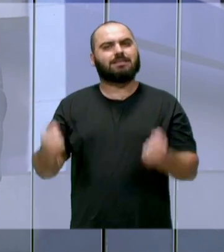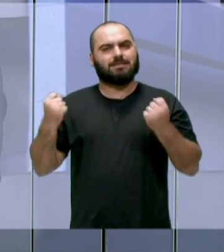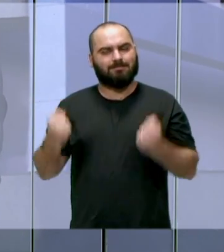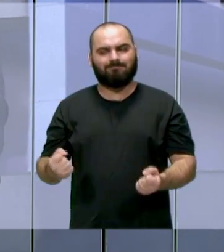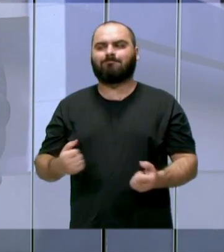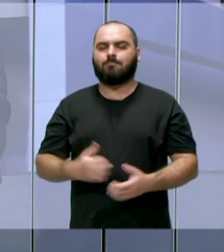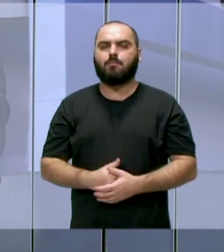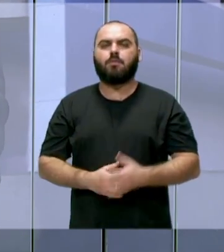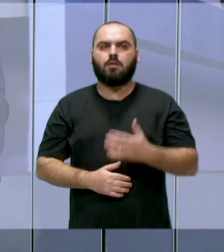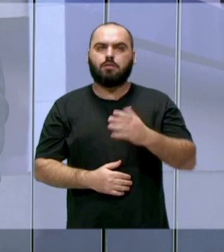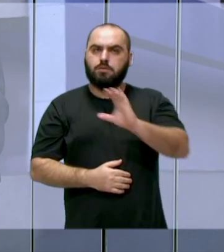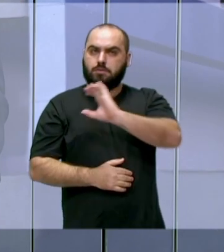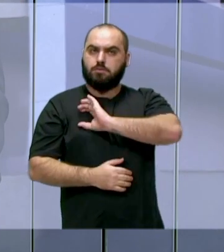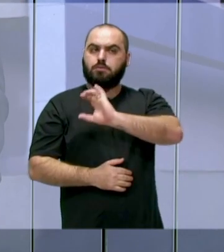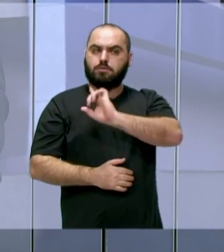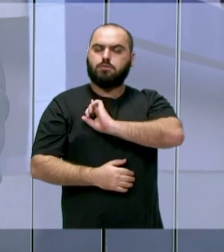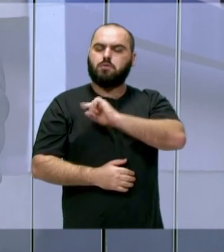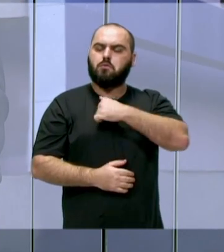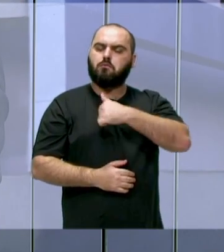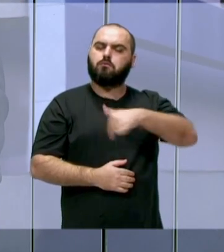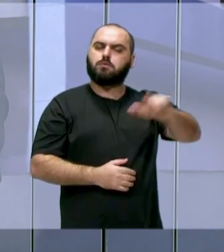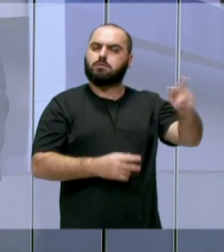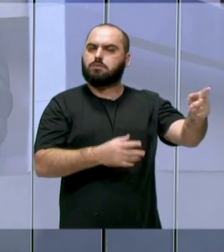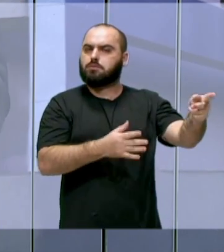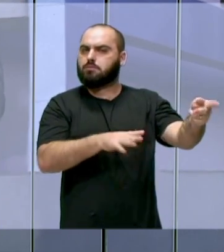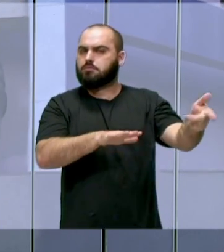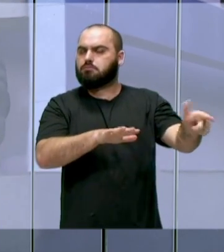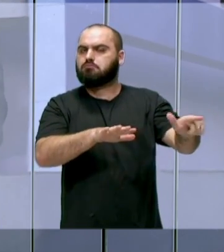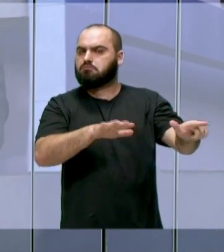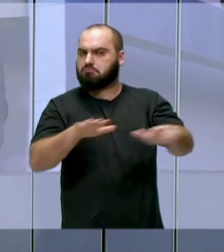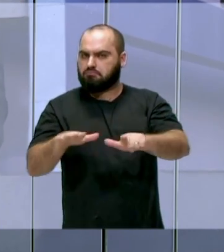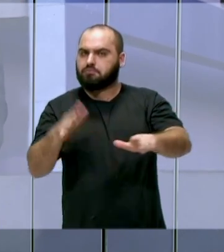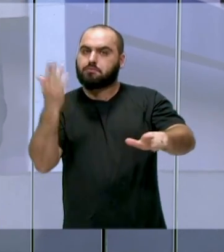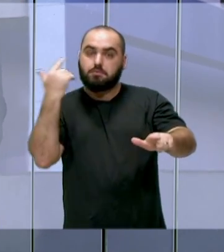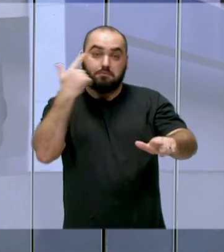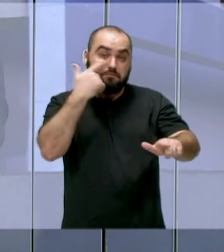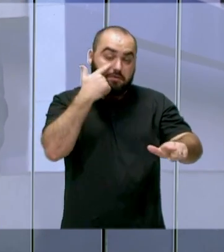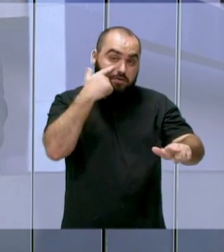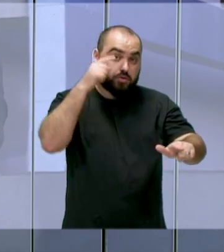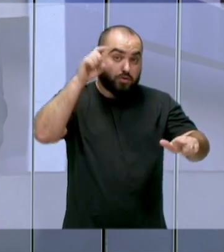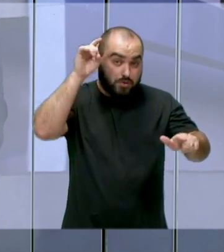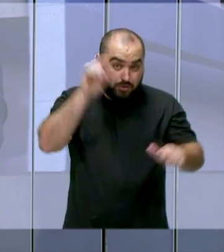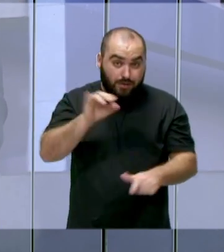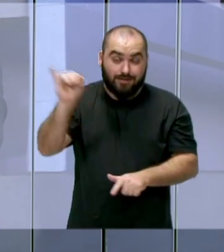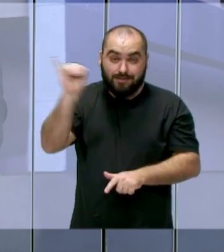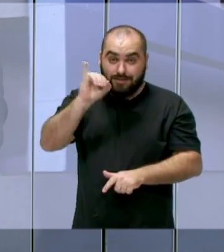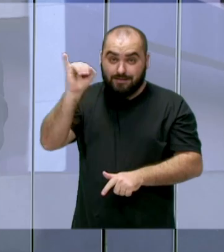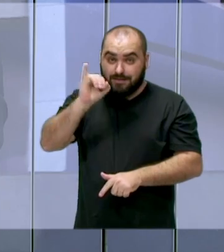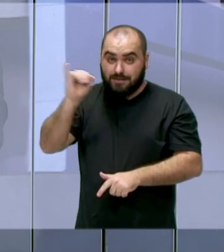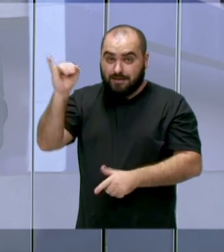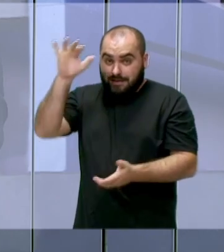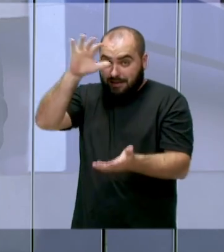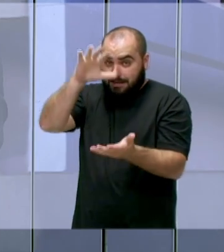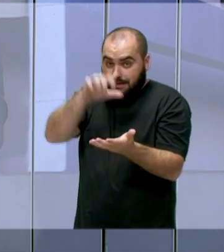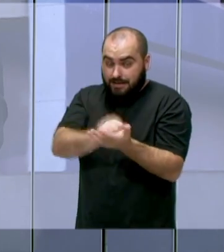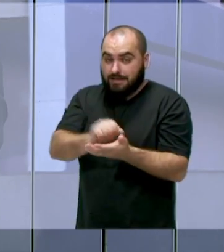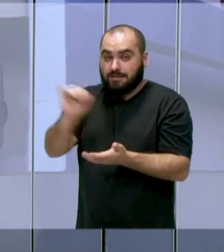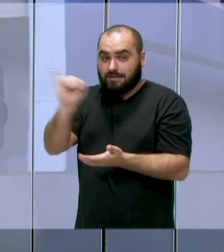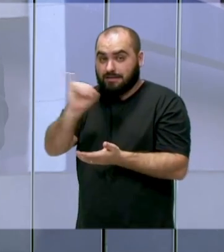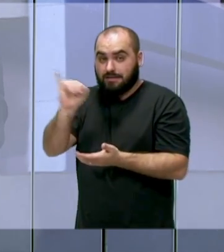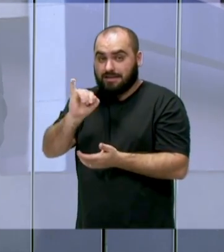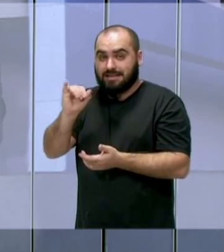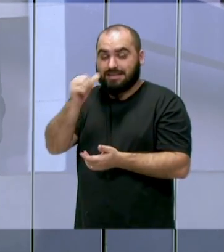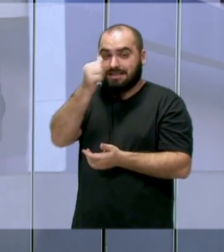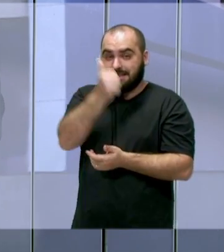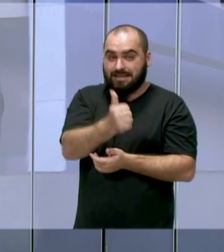estive na Codetran semana passada e lá a gente pegou alguns dados, só em Itajaí, registrados em Itajaí, já passou no número